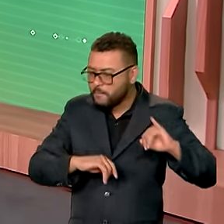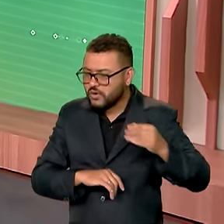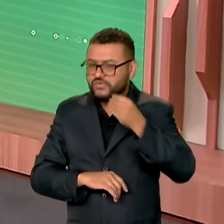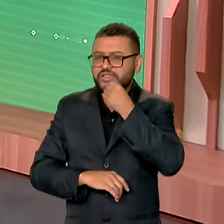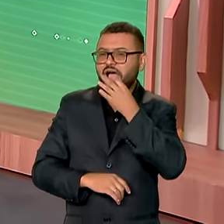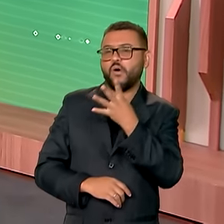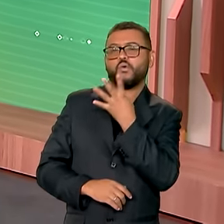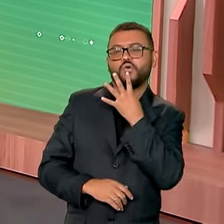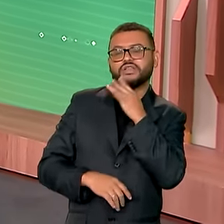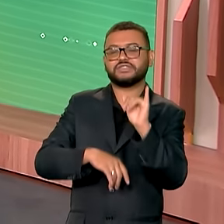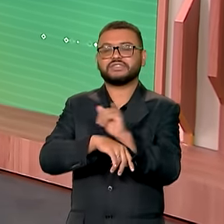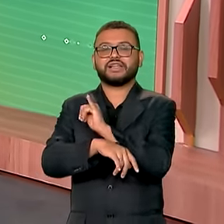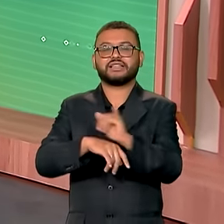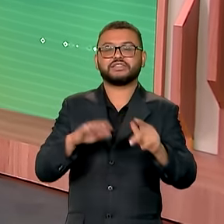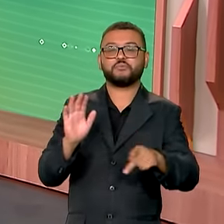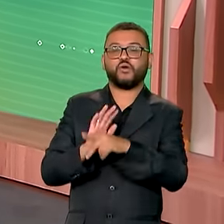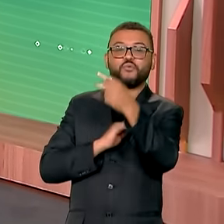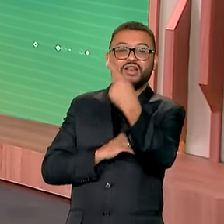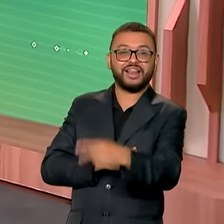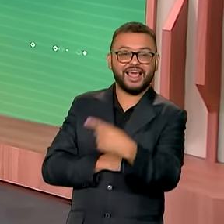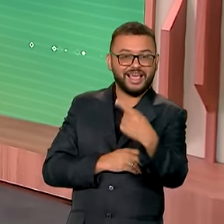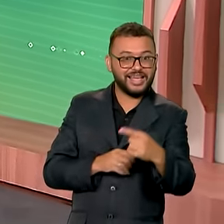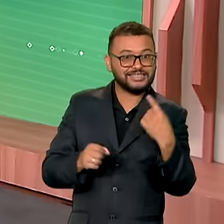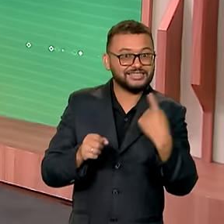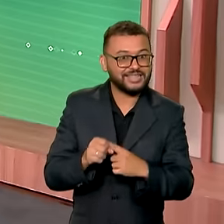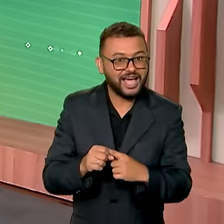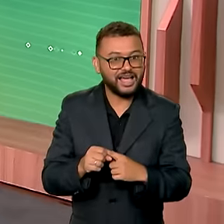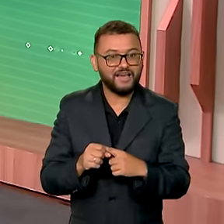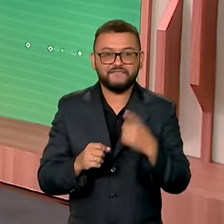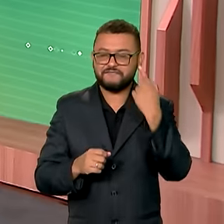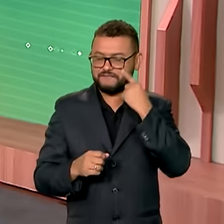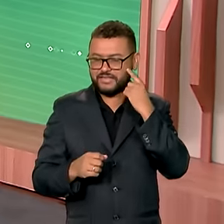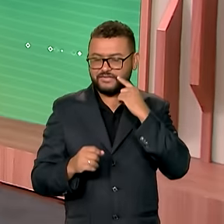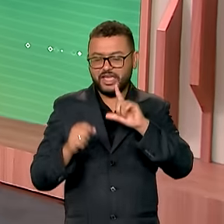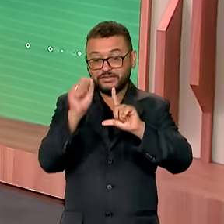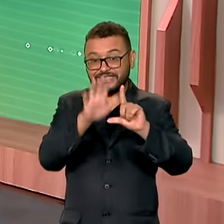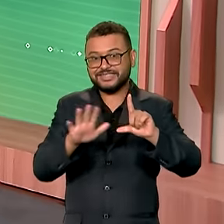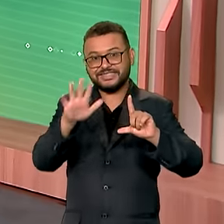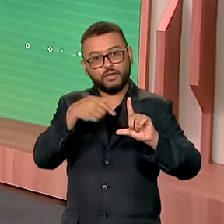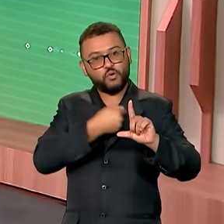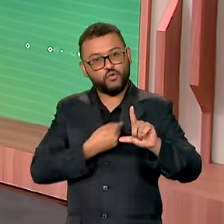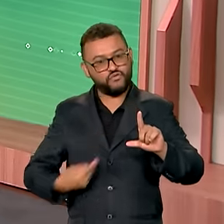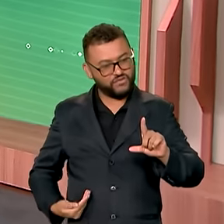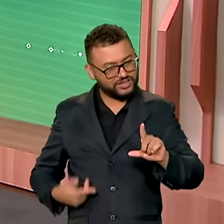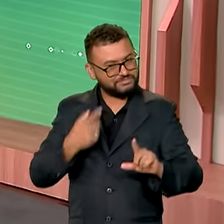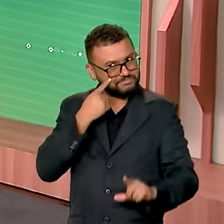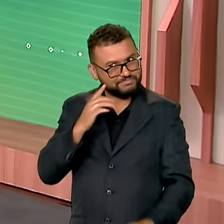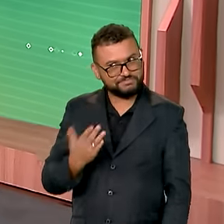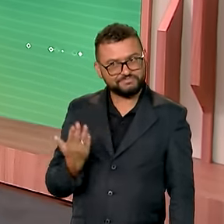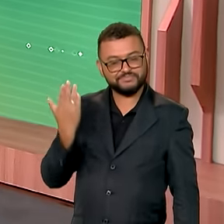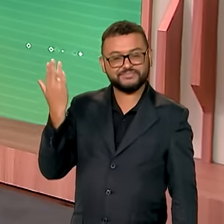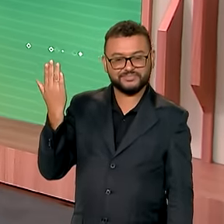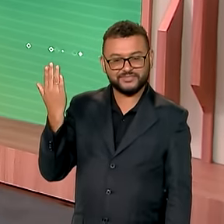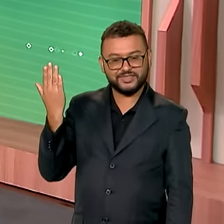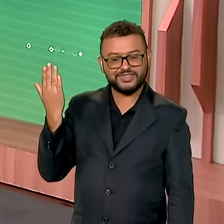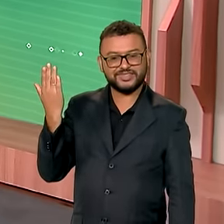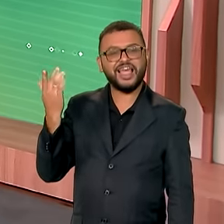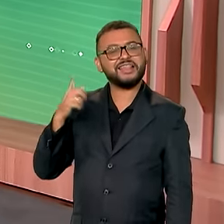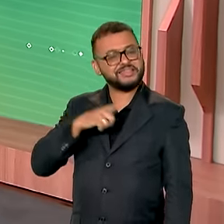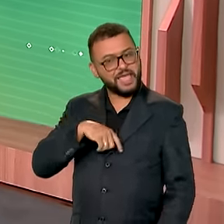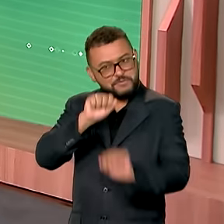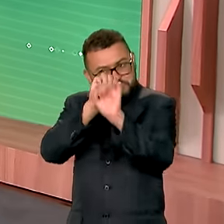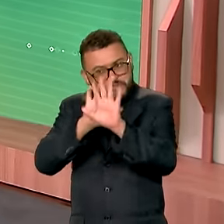conhecer algumas ações federais nessa cidade, navegando pela plataforma Comunica BR, que mostra com